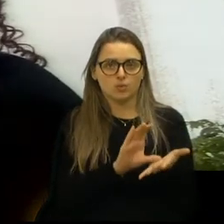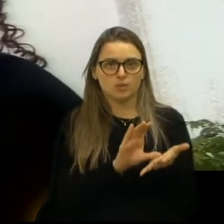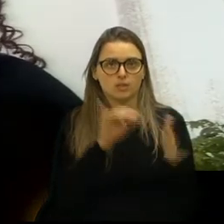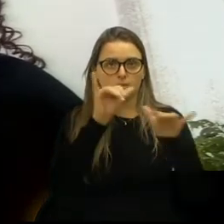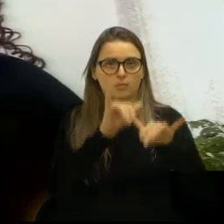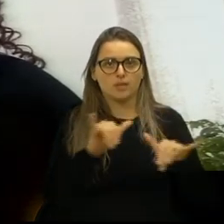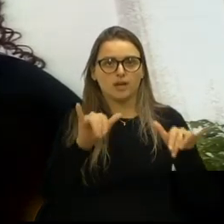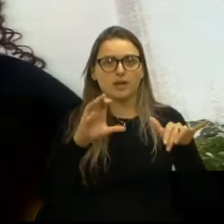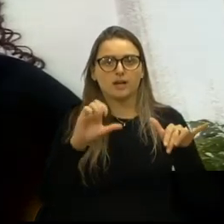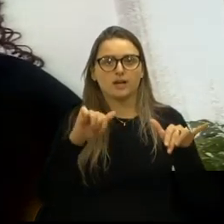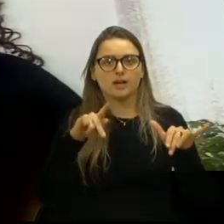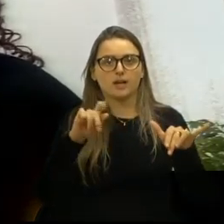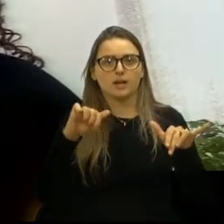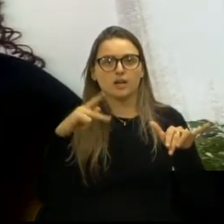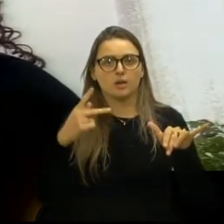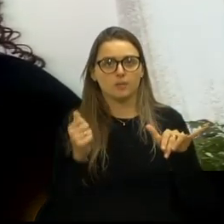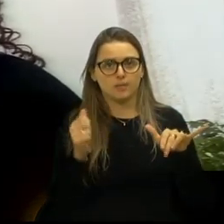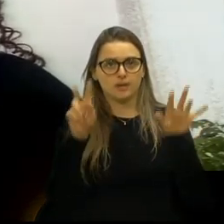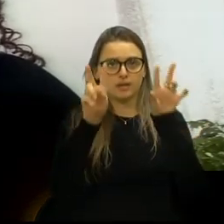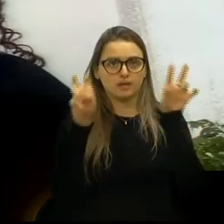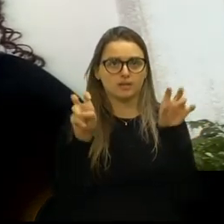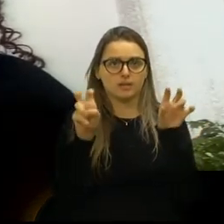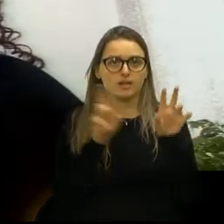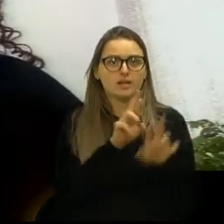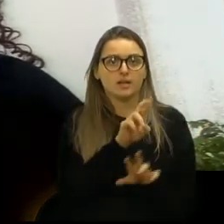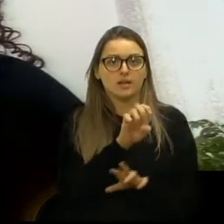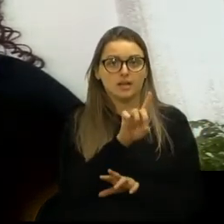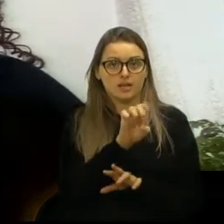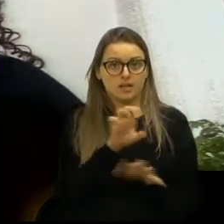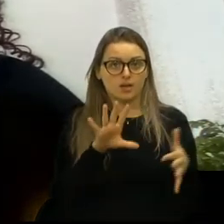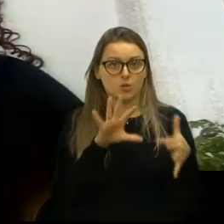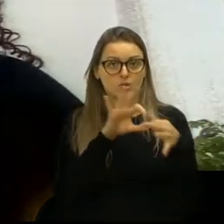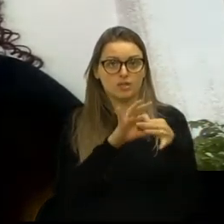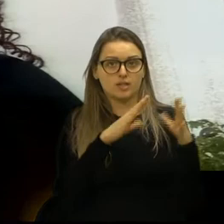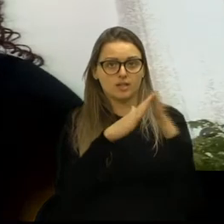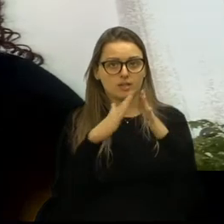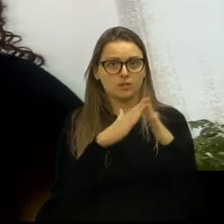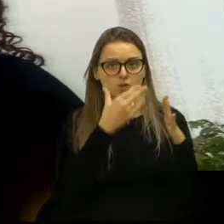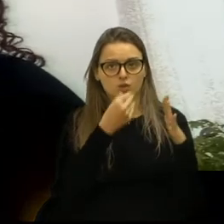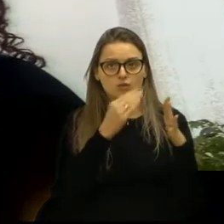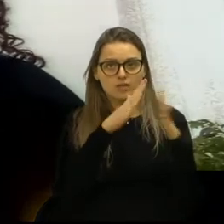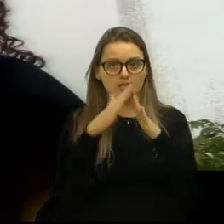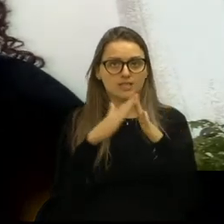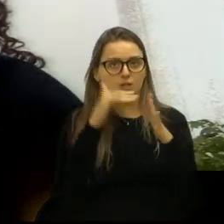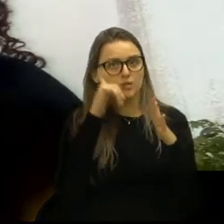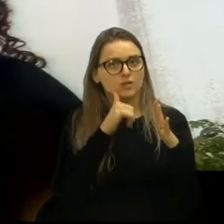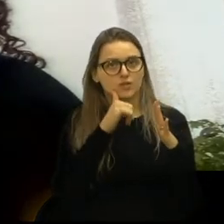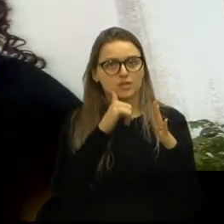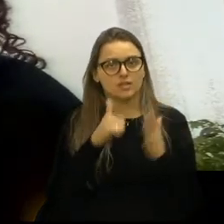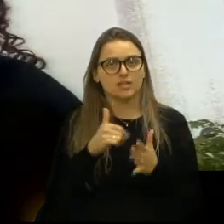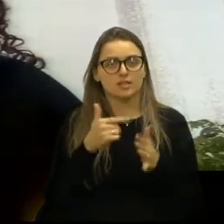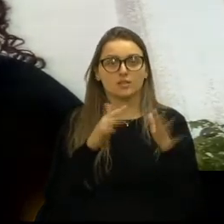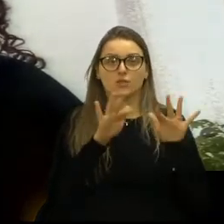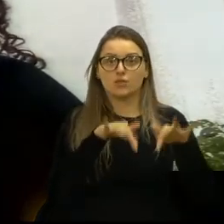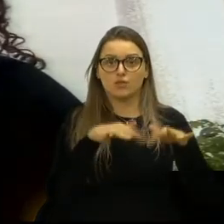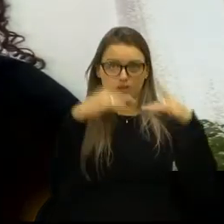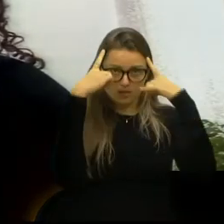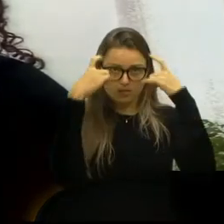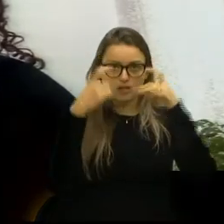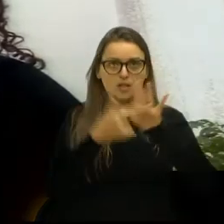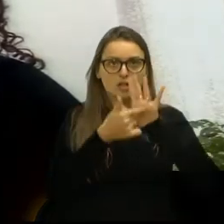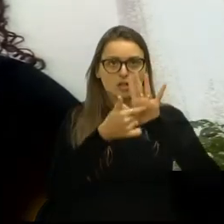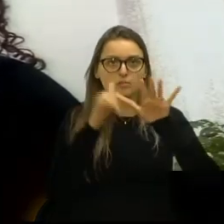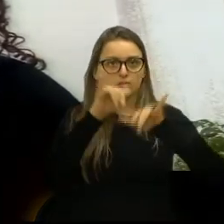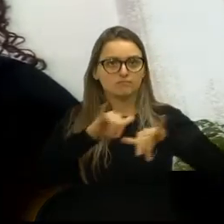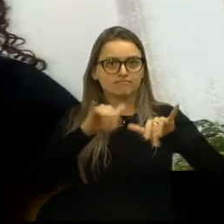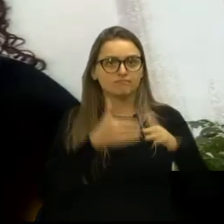lançamento da campanha Rede de Vizinhos e Vizinhas contra a Violência. Destacamos a importância desta campanha diante